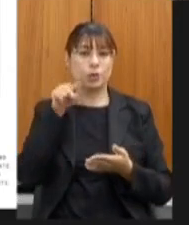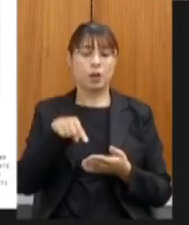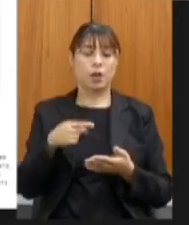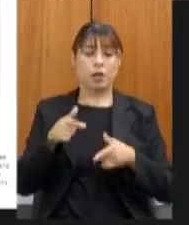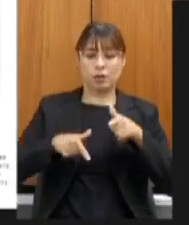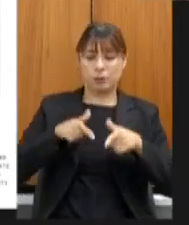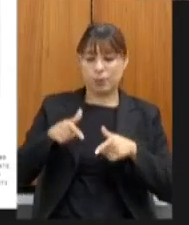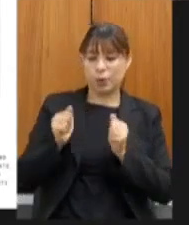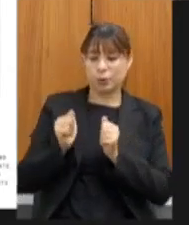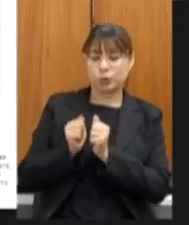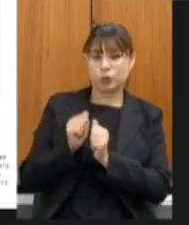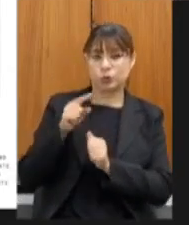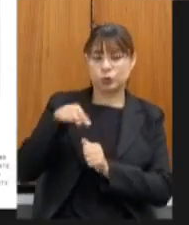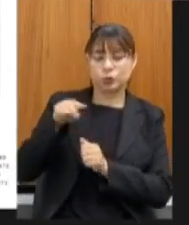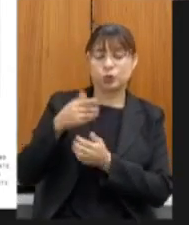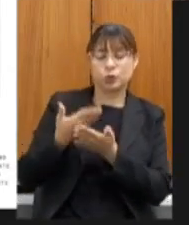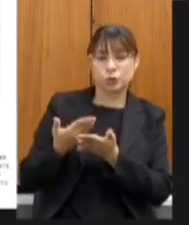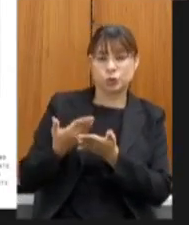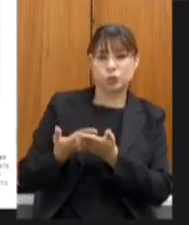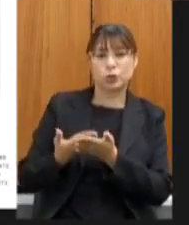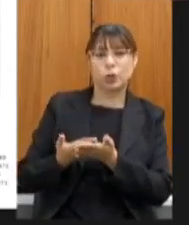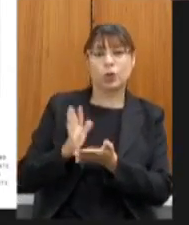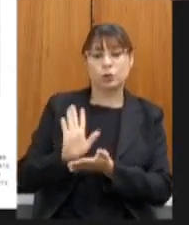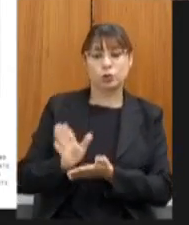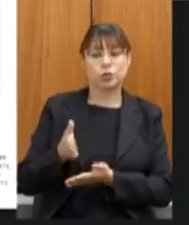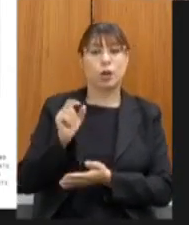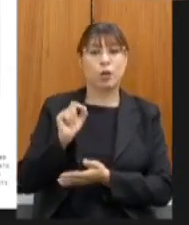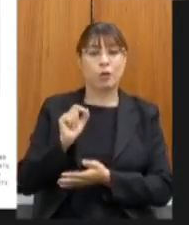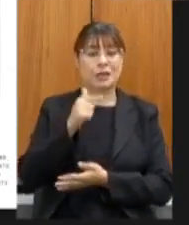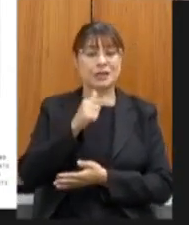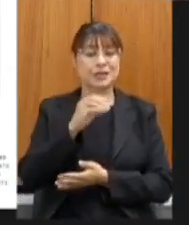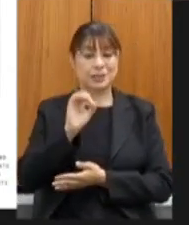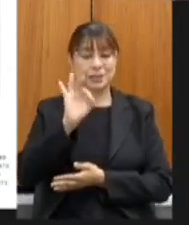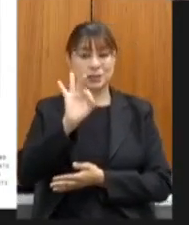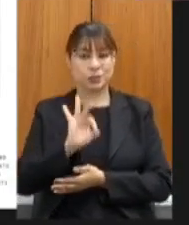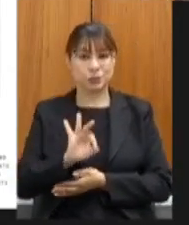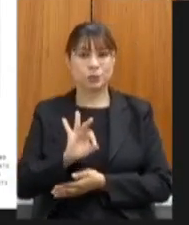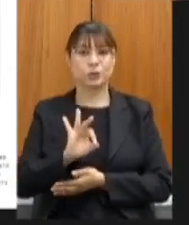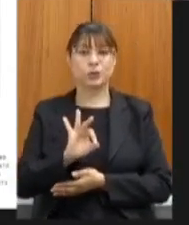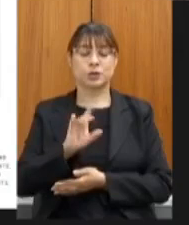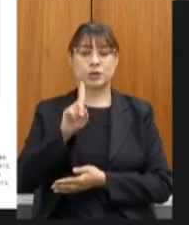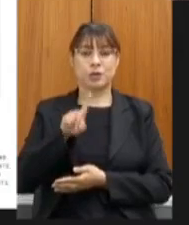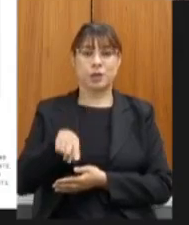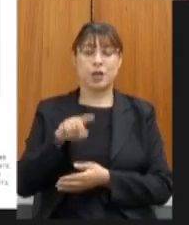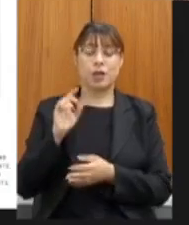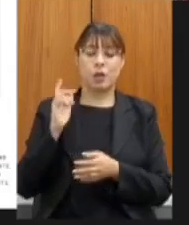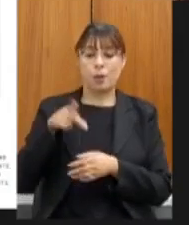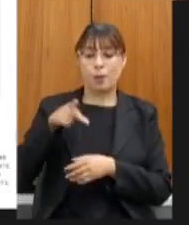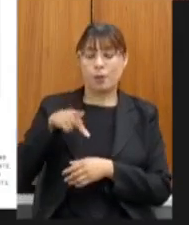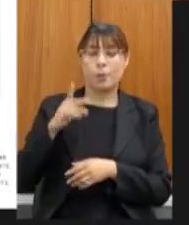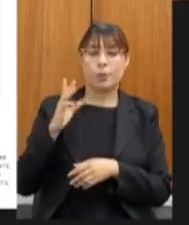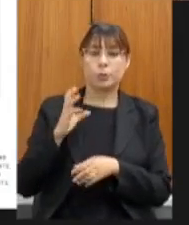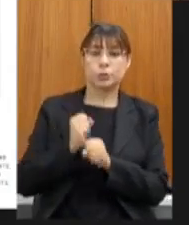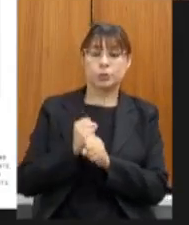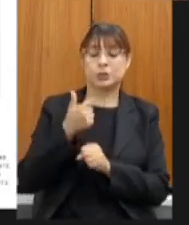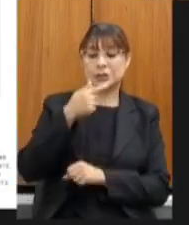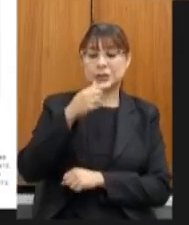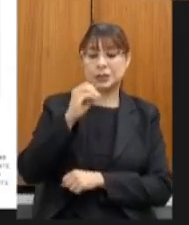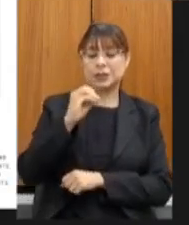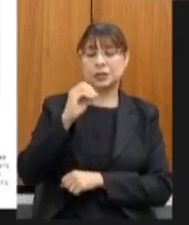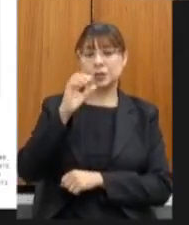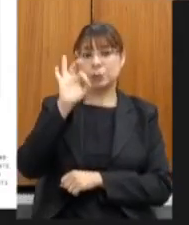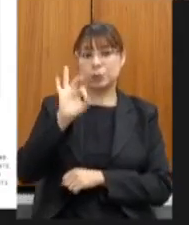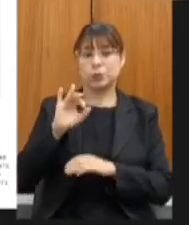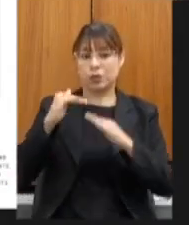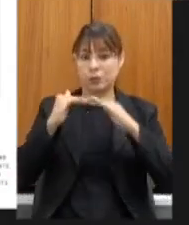com até 60% do diagnóstico com nota inferior a 60% do diagnóstico que a gente vem fazendo é